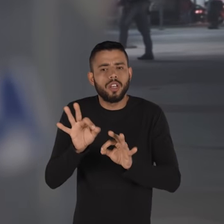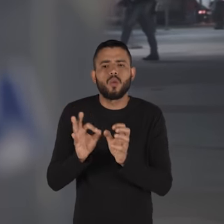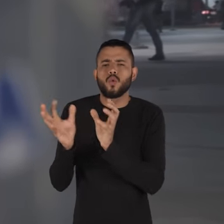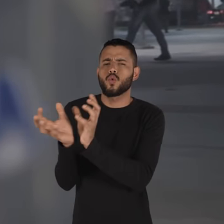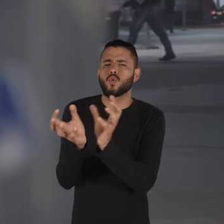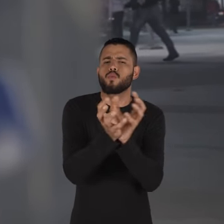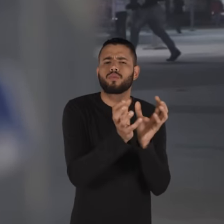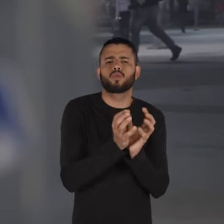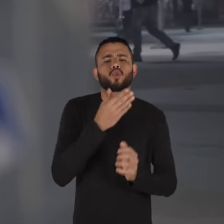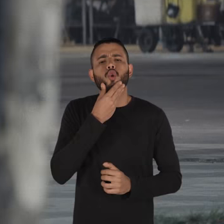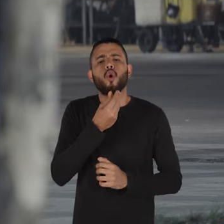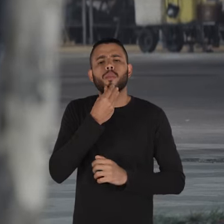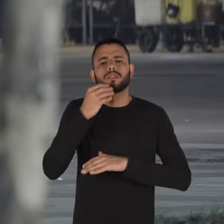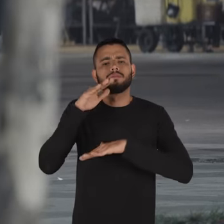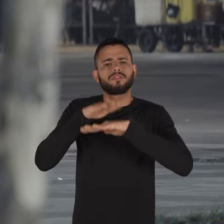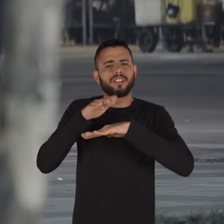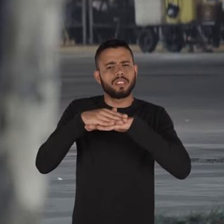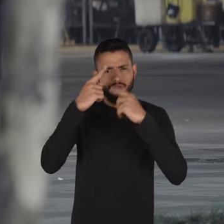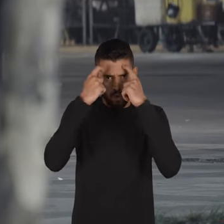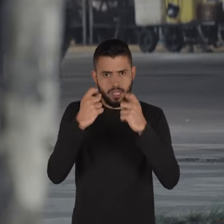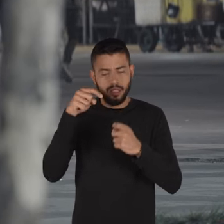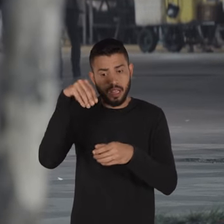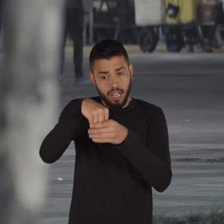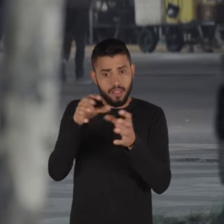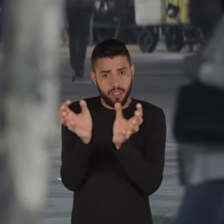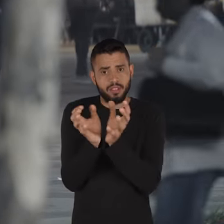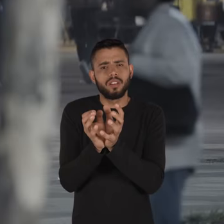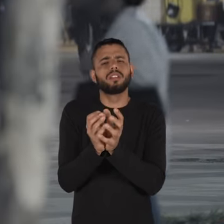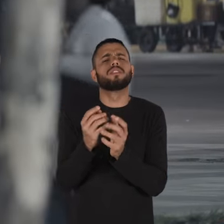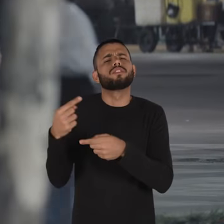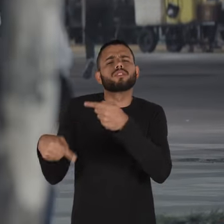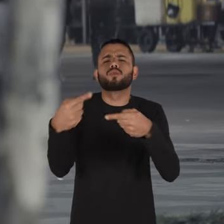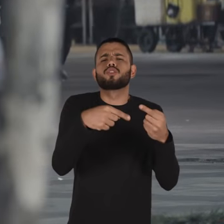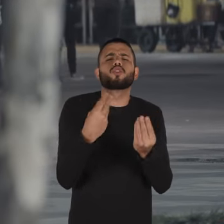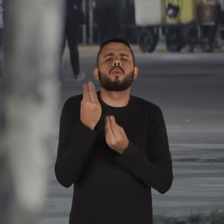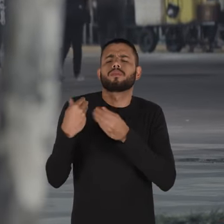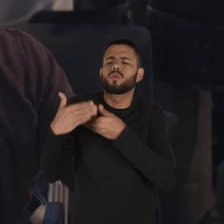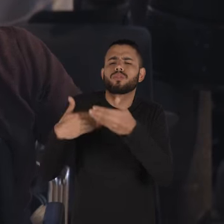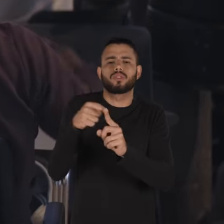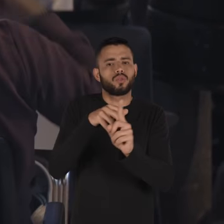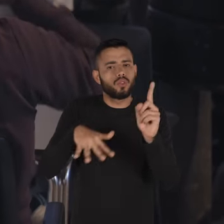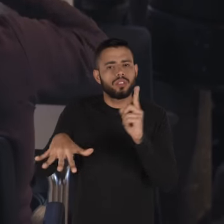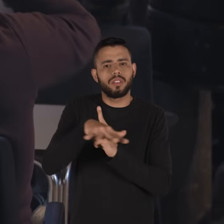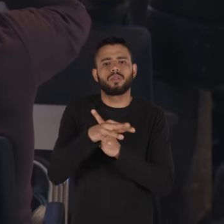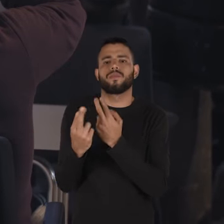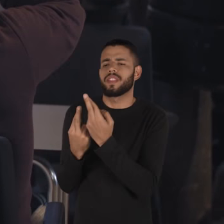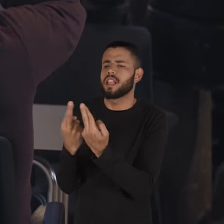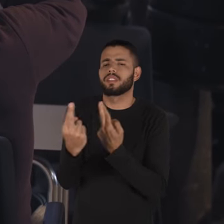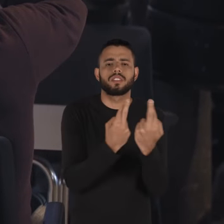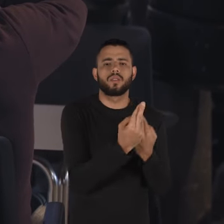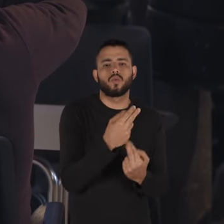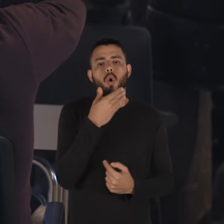de grupos reflexivos de homens autores de violência lá se discute construções sociais se discutem